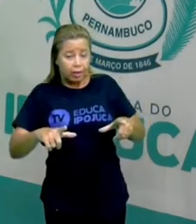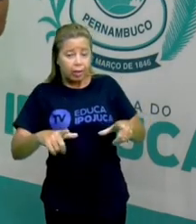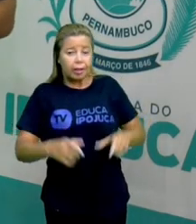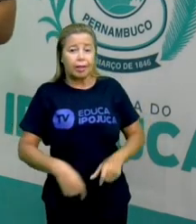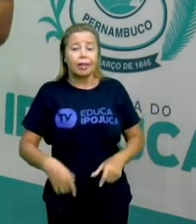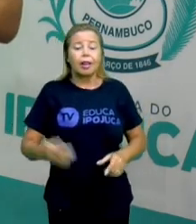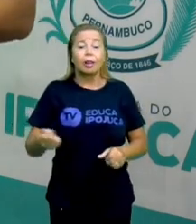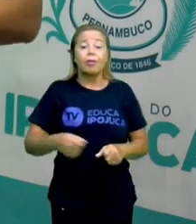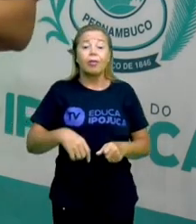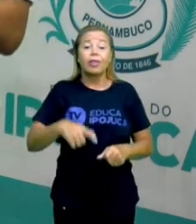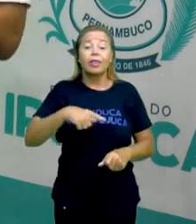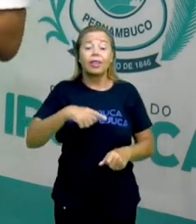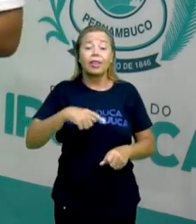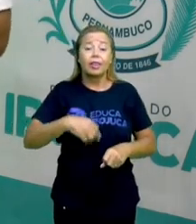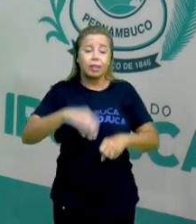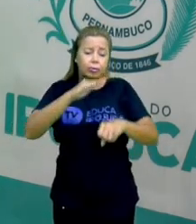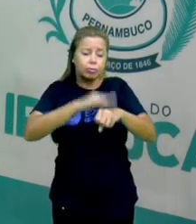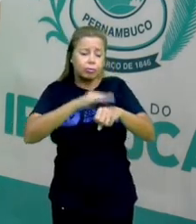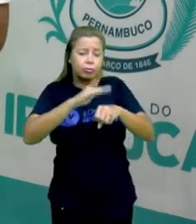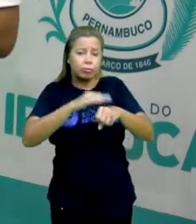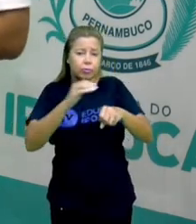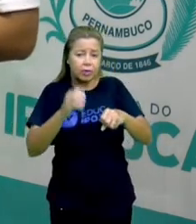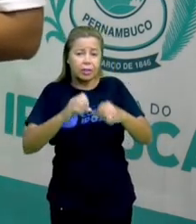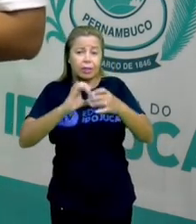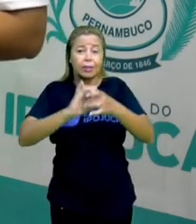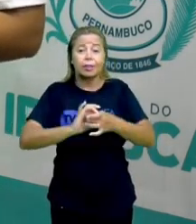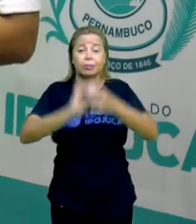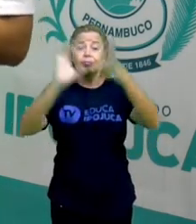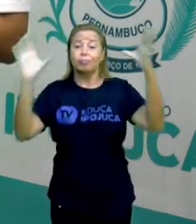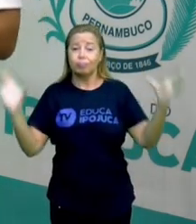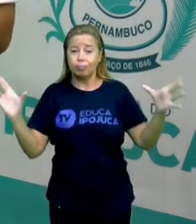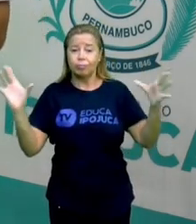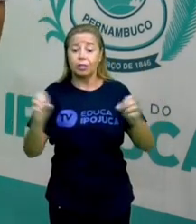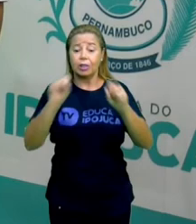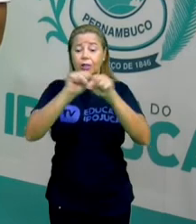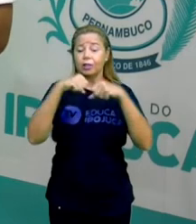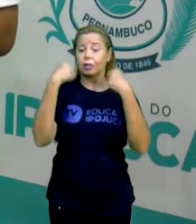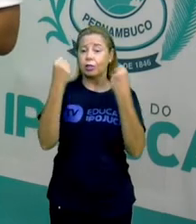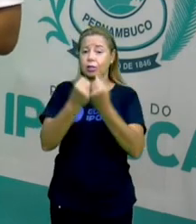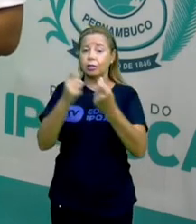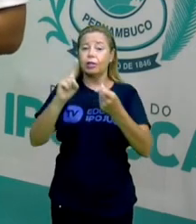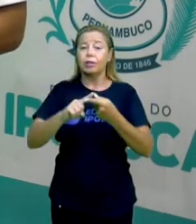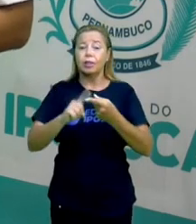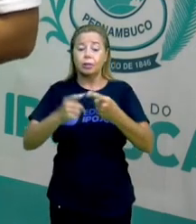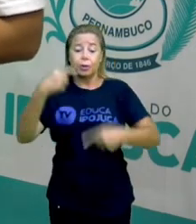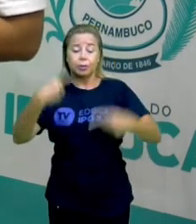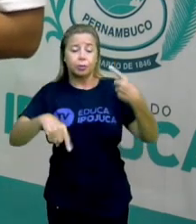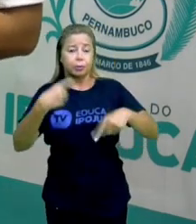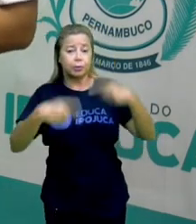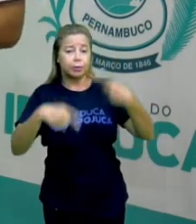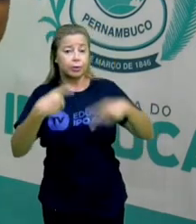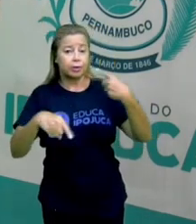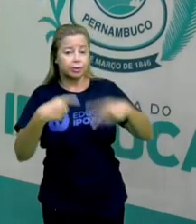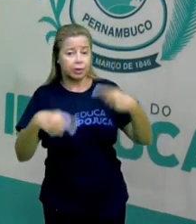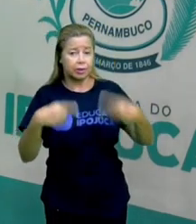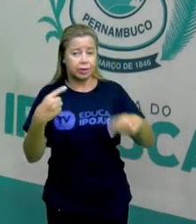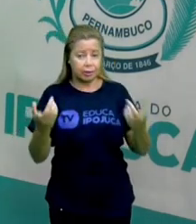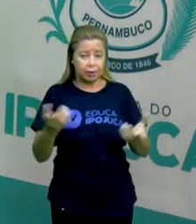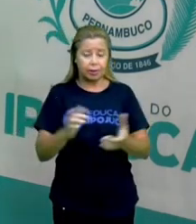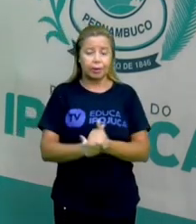autonomia no âmbito político e social. A emancipação política dá ao local